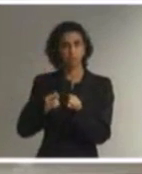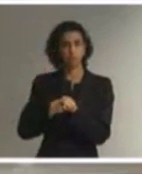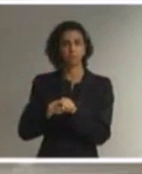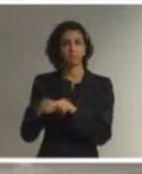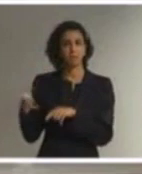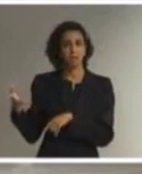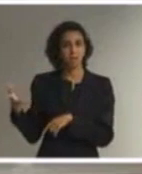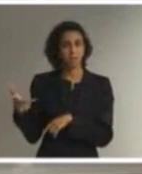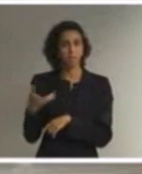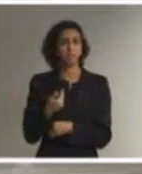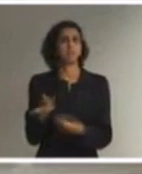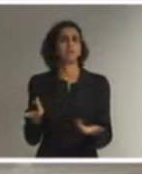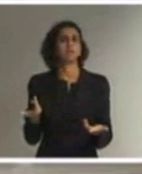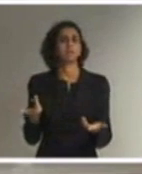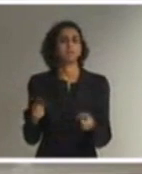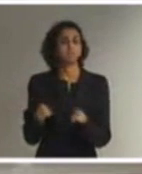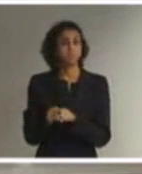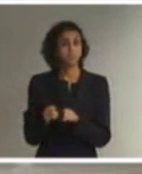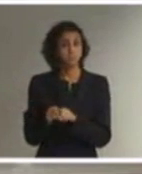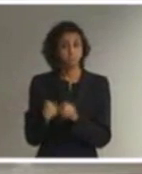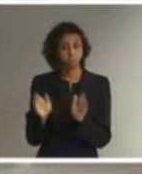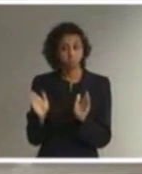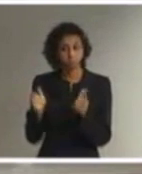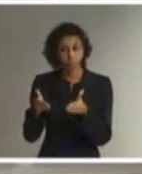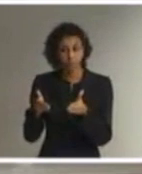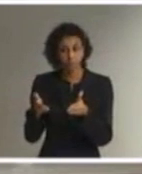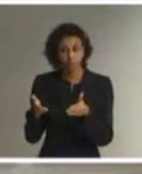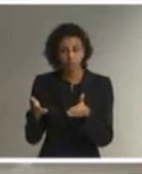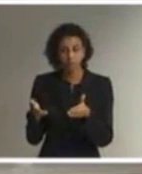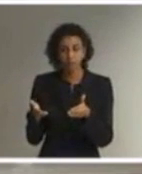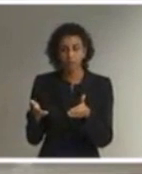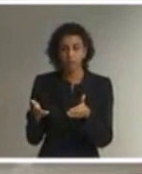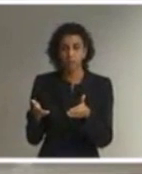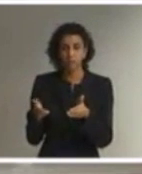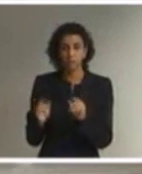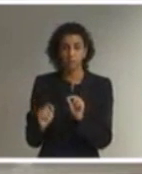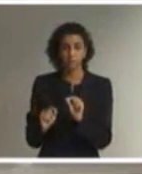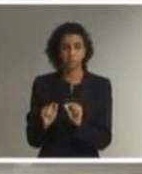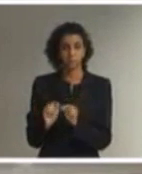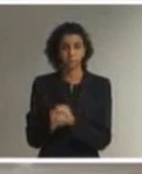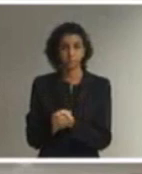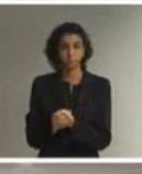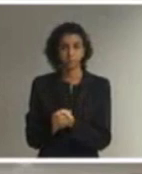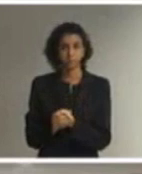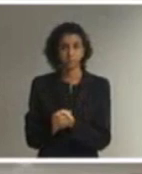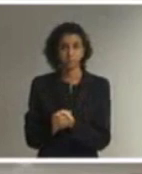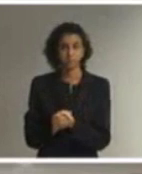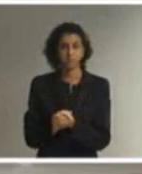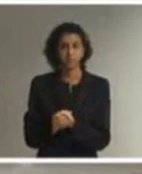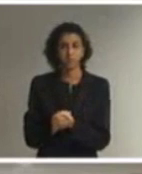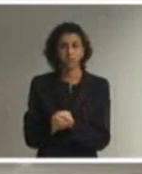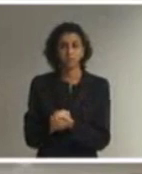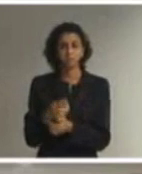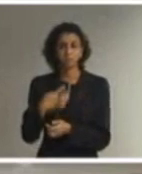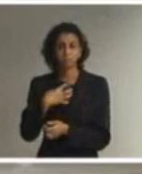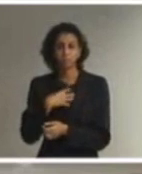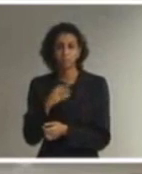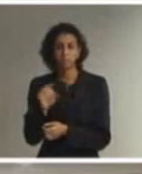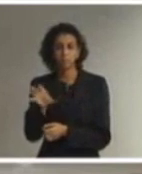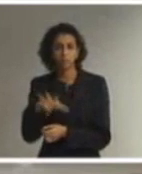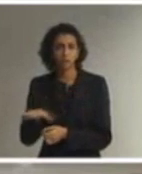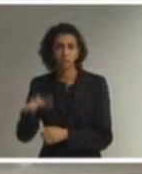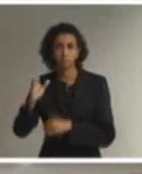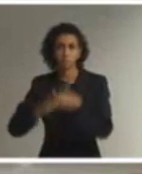especificamente associados a determinada profissão e ocupação.